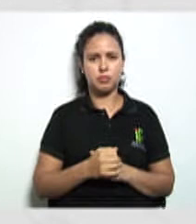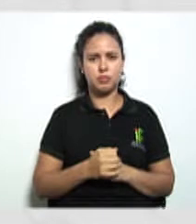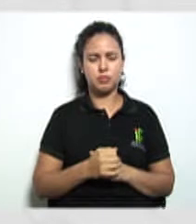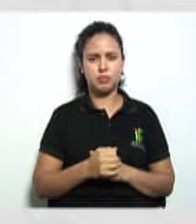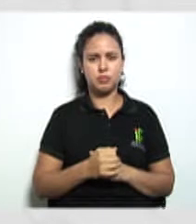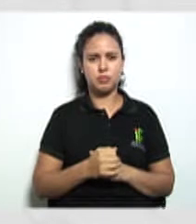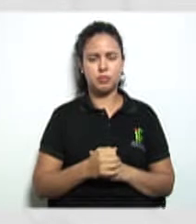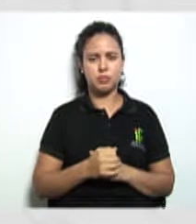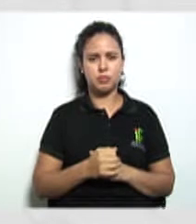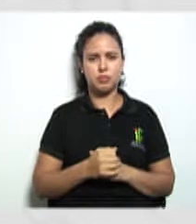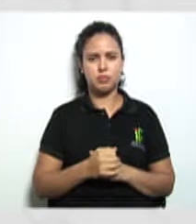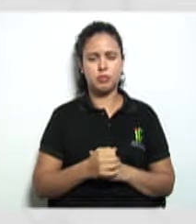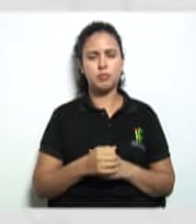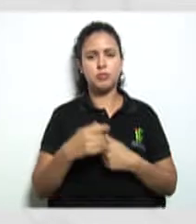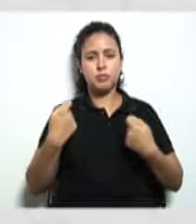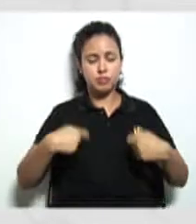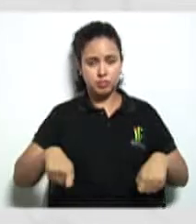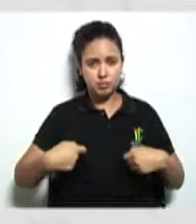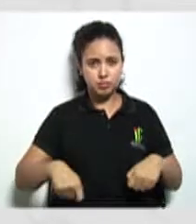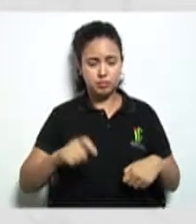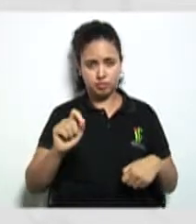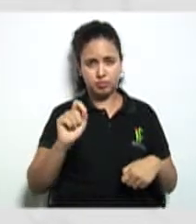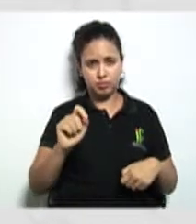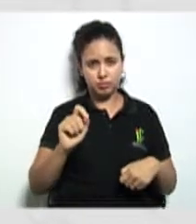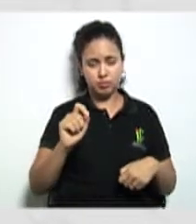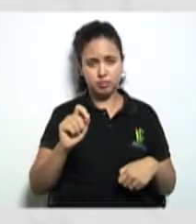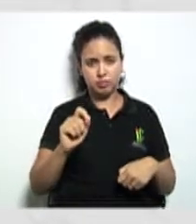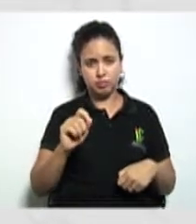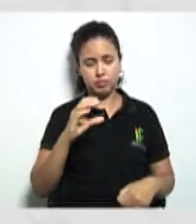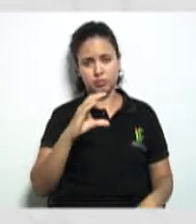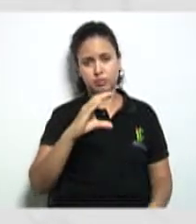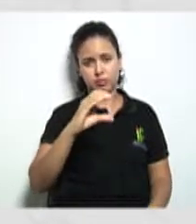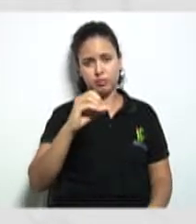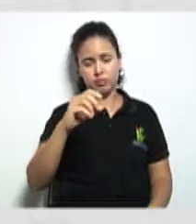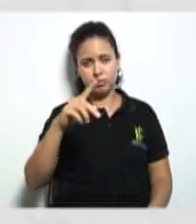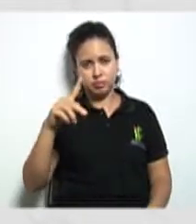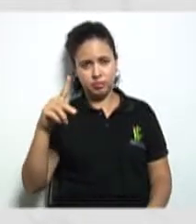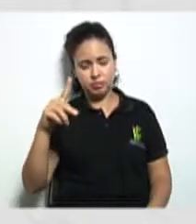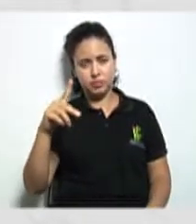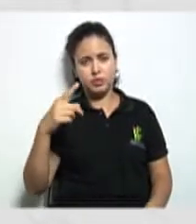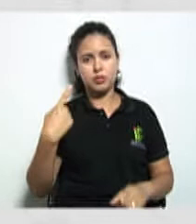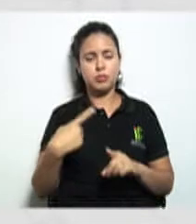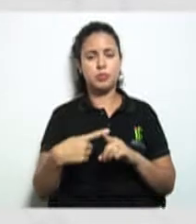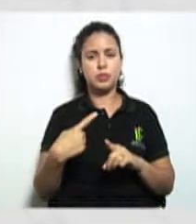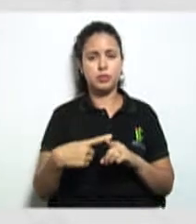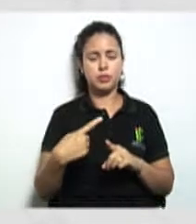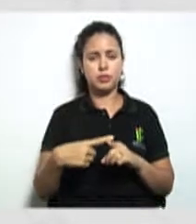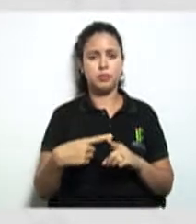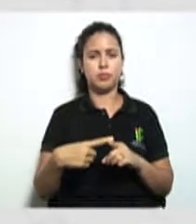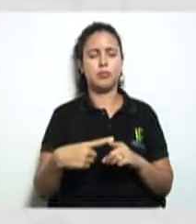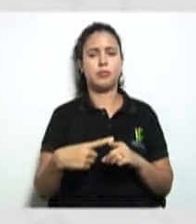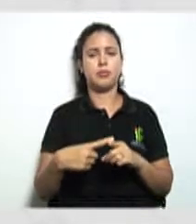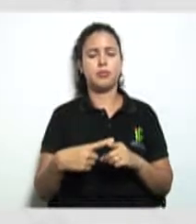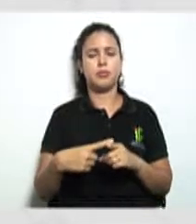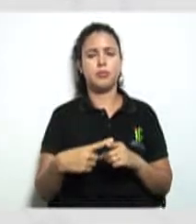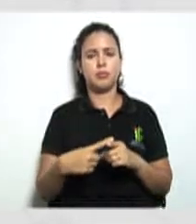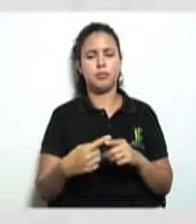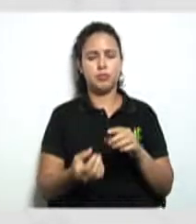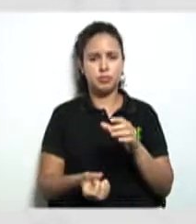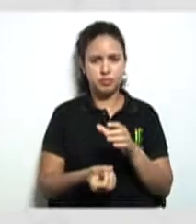É necessário, precisa constituir uma cooperativa? Por quê? No primeiro momento, quando surgiu aquela